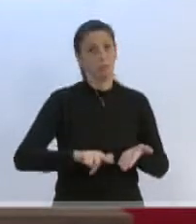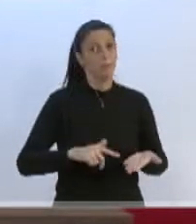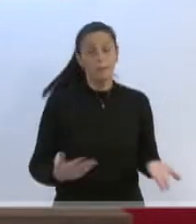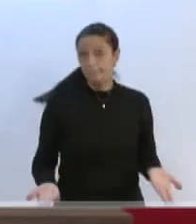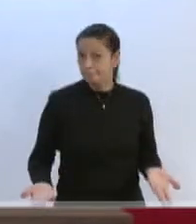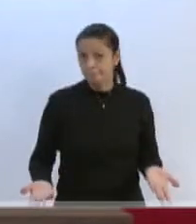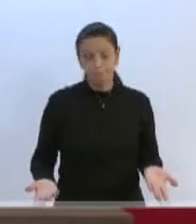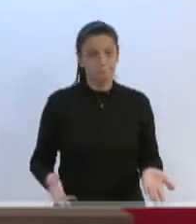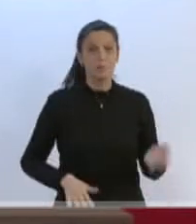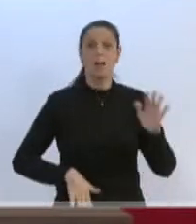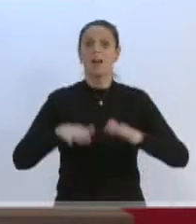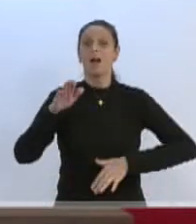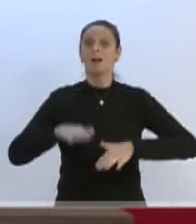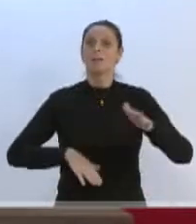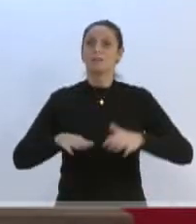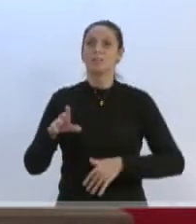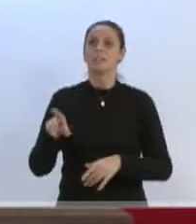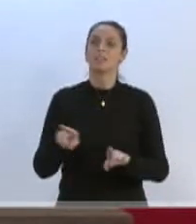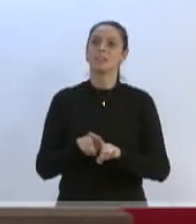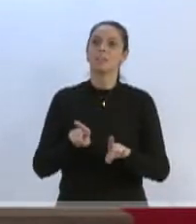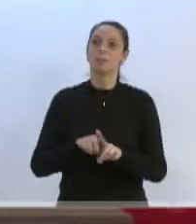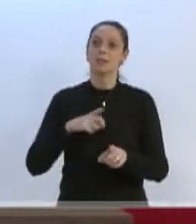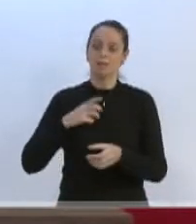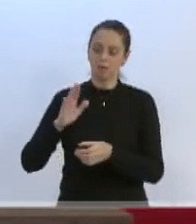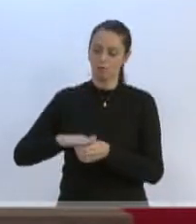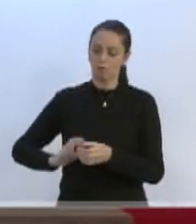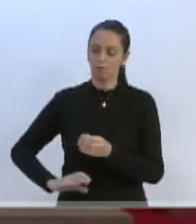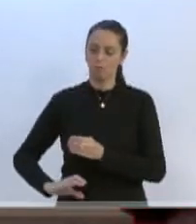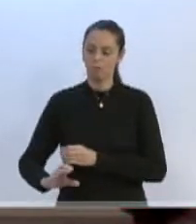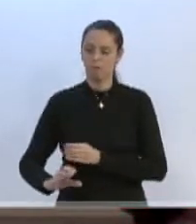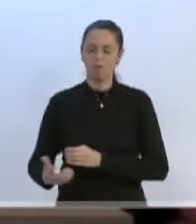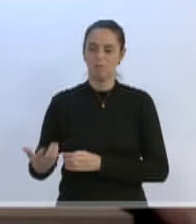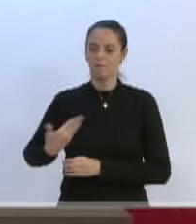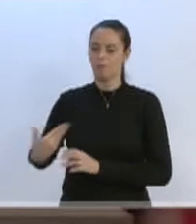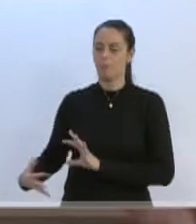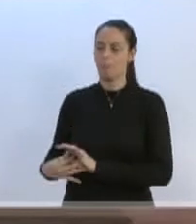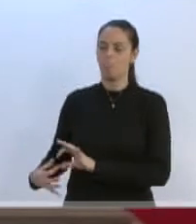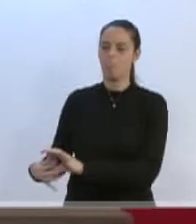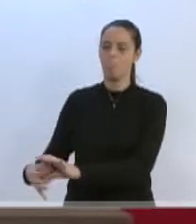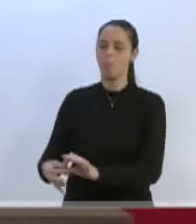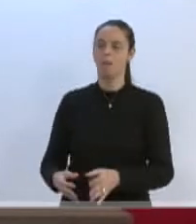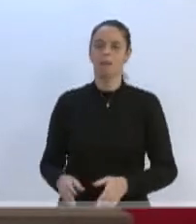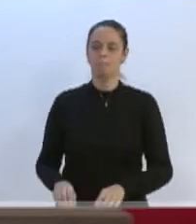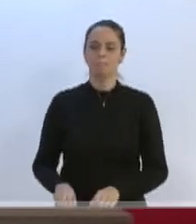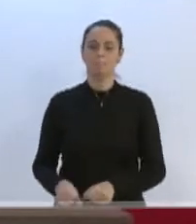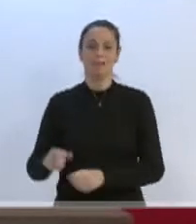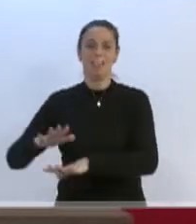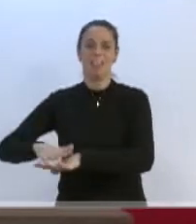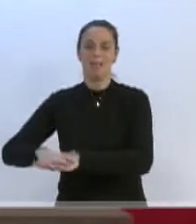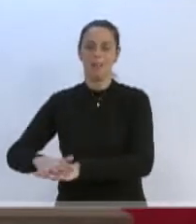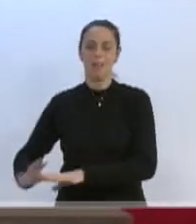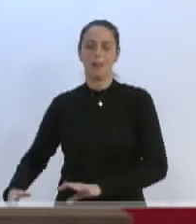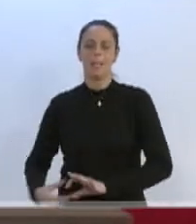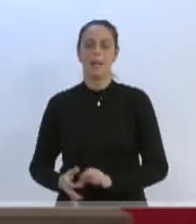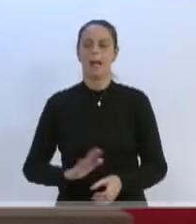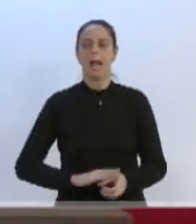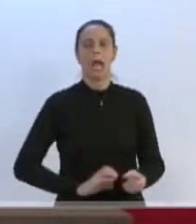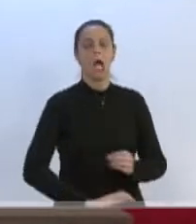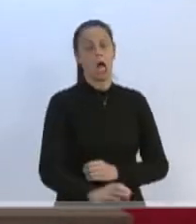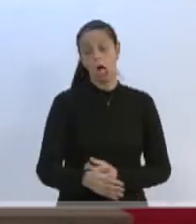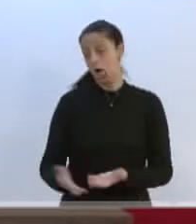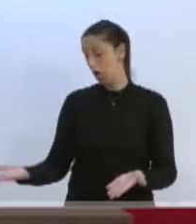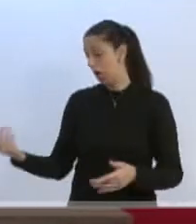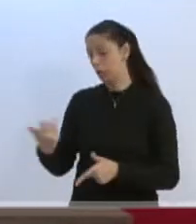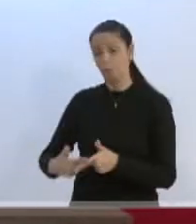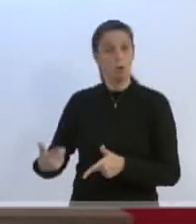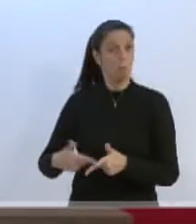Muitos engatam seu esgoto lá, clandestino, na boca de lobo, quebram a boca de lobo e vão para trás de televisão dizer que tem a boca